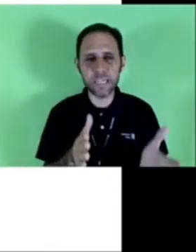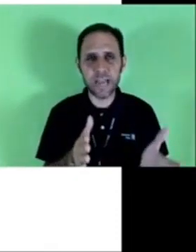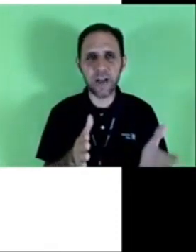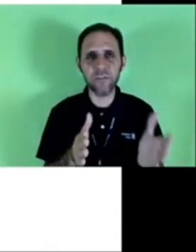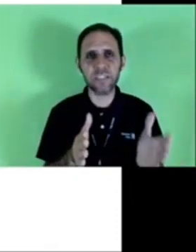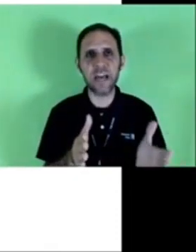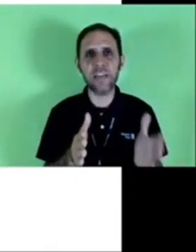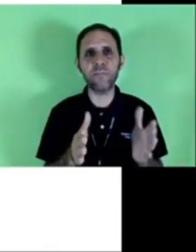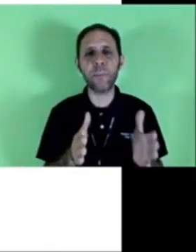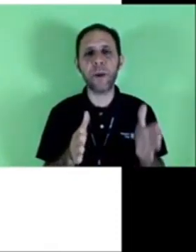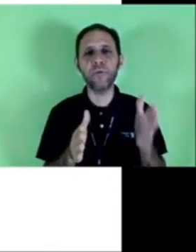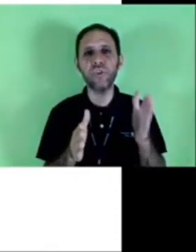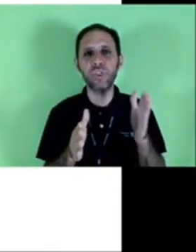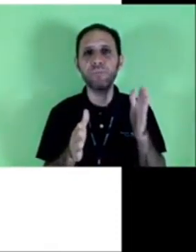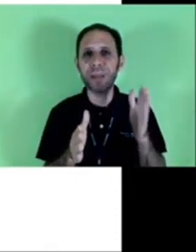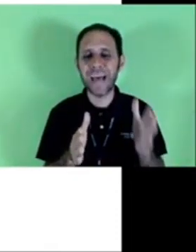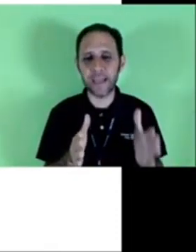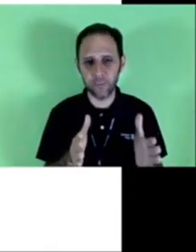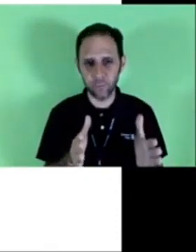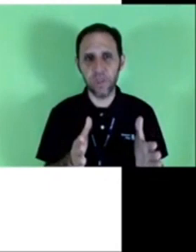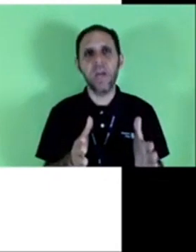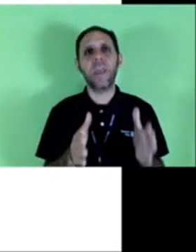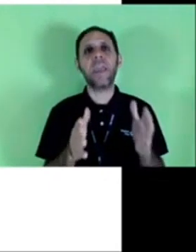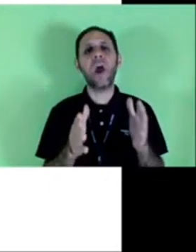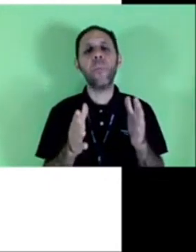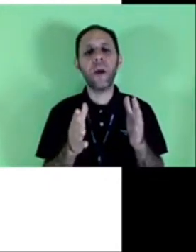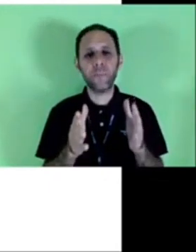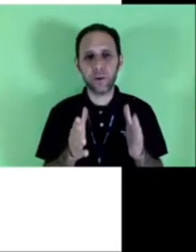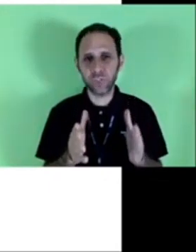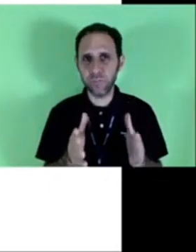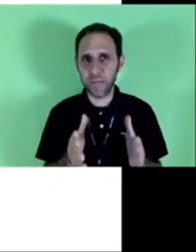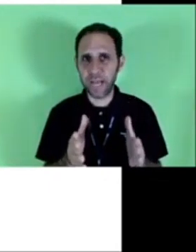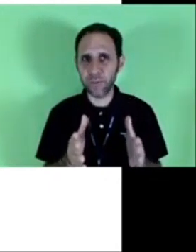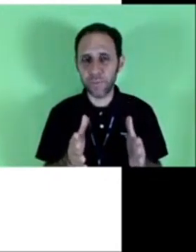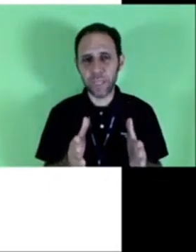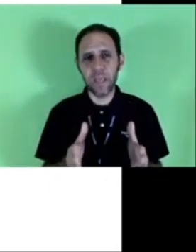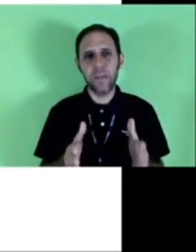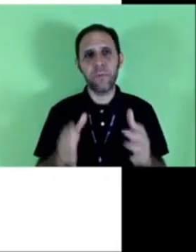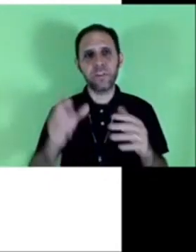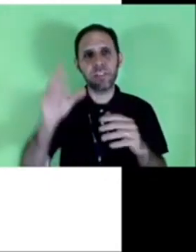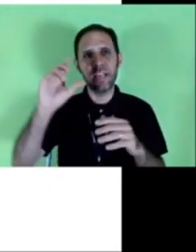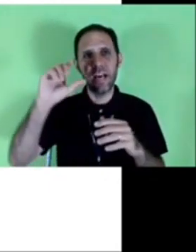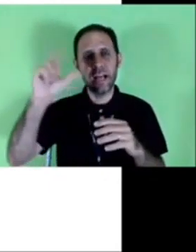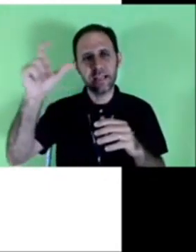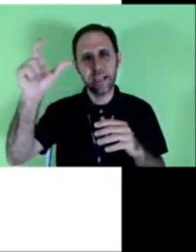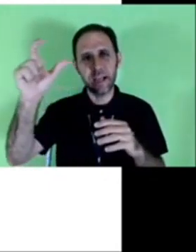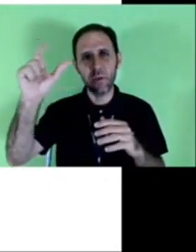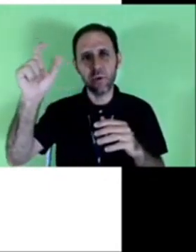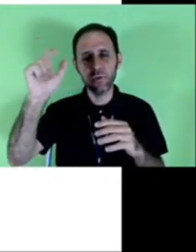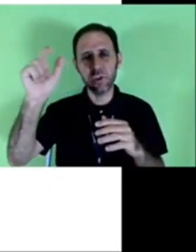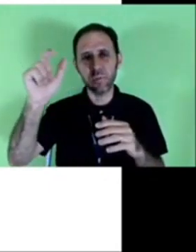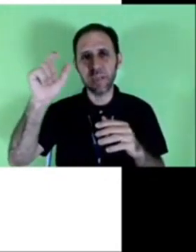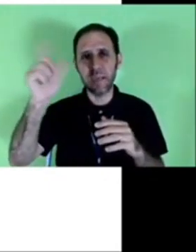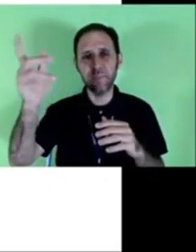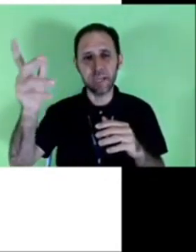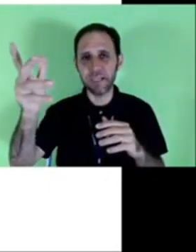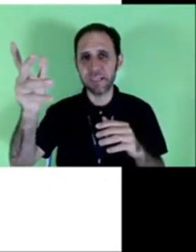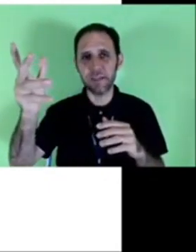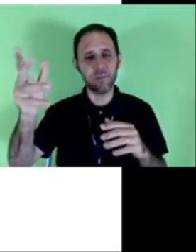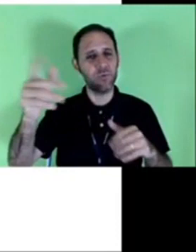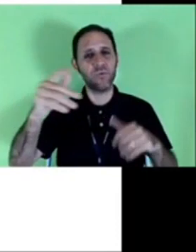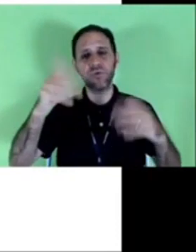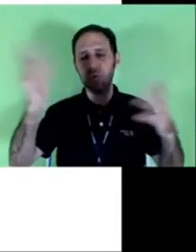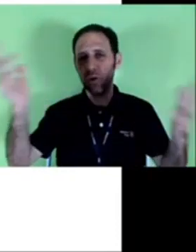aconselhável estar em um papel timbrado o que é o papel timbrado pode ser ter a logotipo da